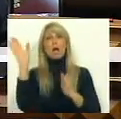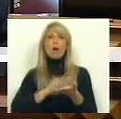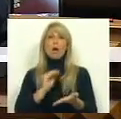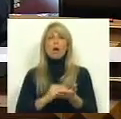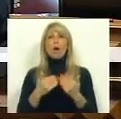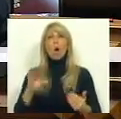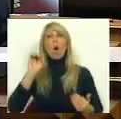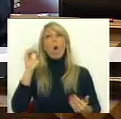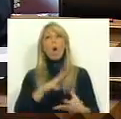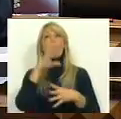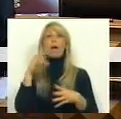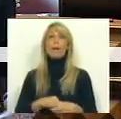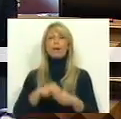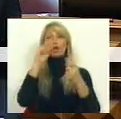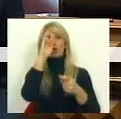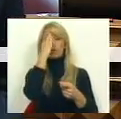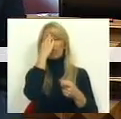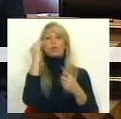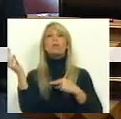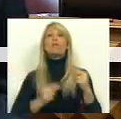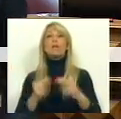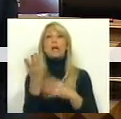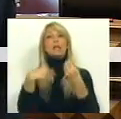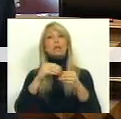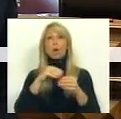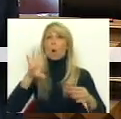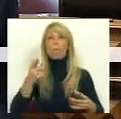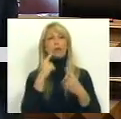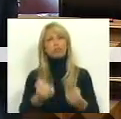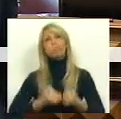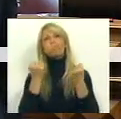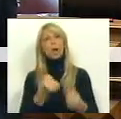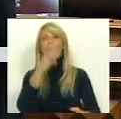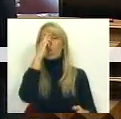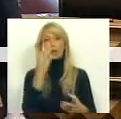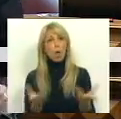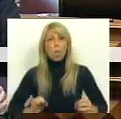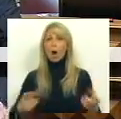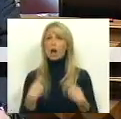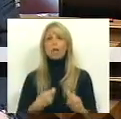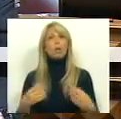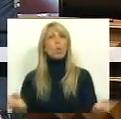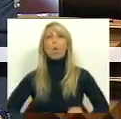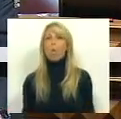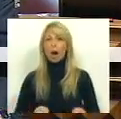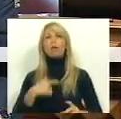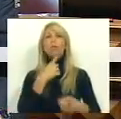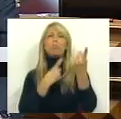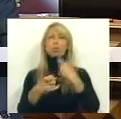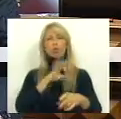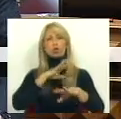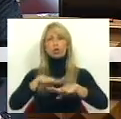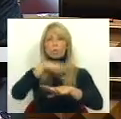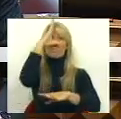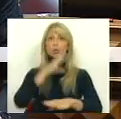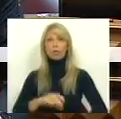impliquem um esforço financeiro adicional que o país não pode suportar. Não há nenhum encargo, reduzem. E pergunto, senhores membros do Governo,